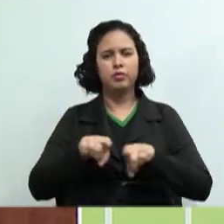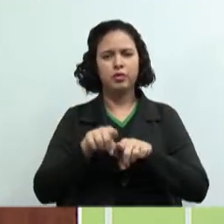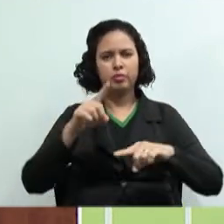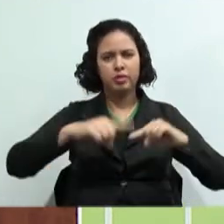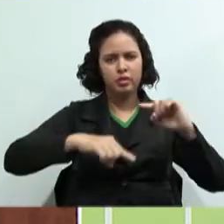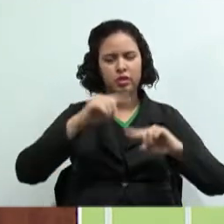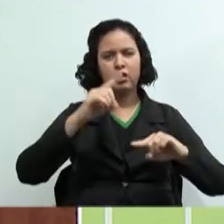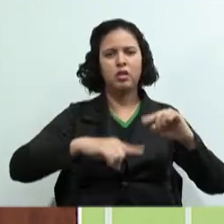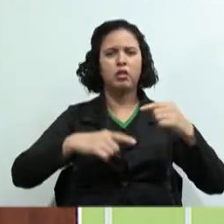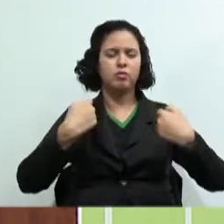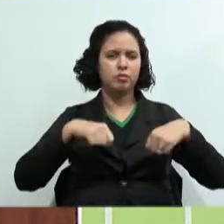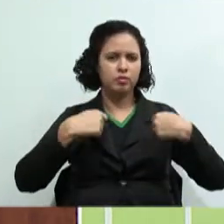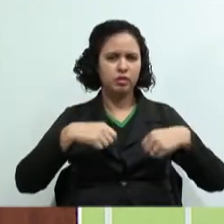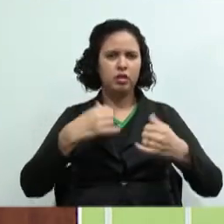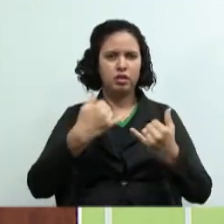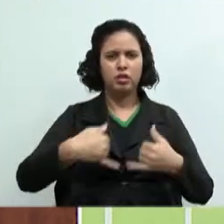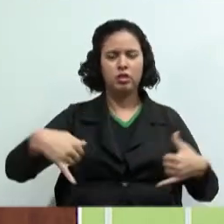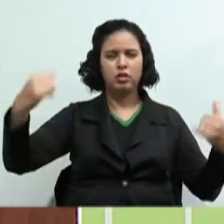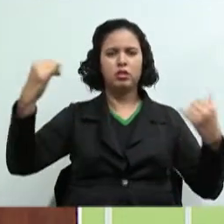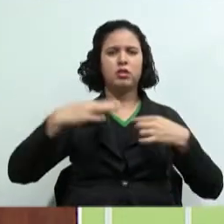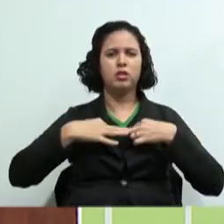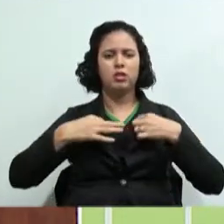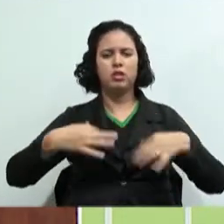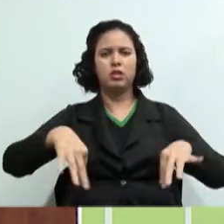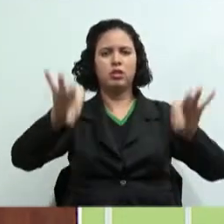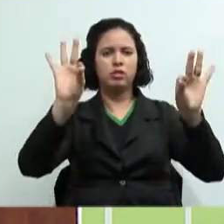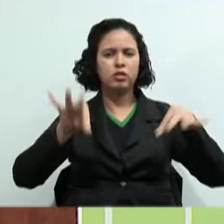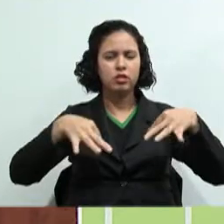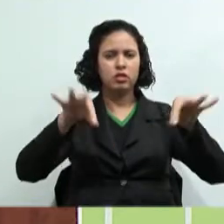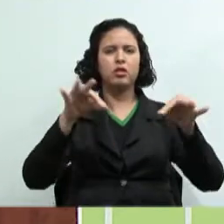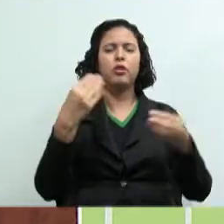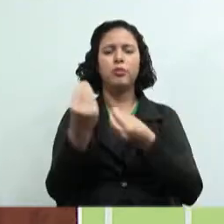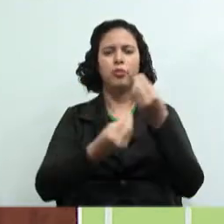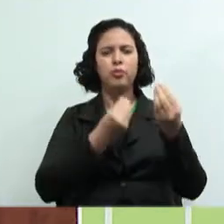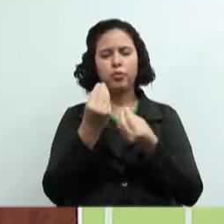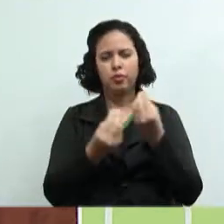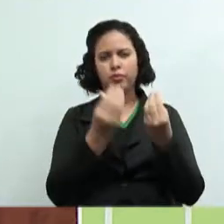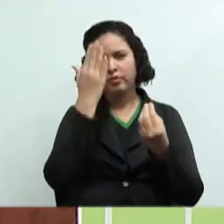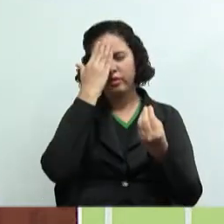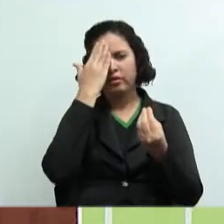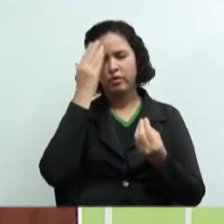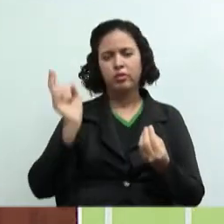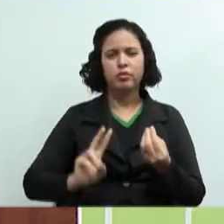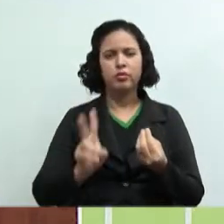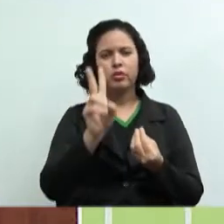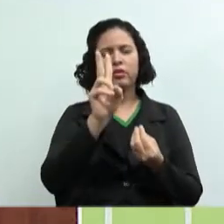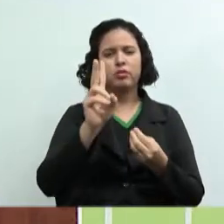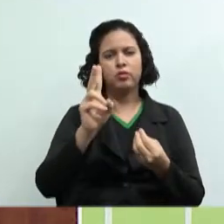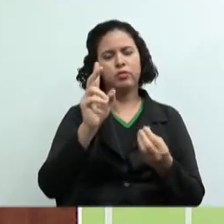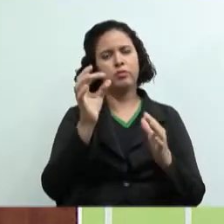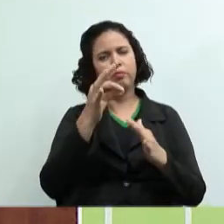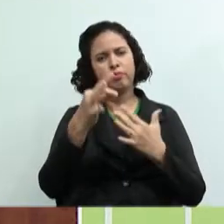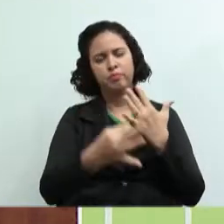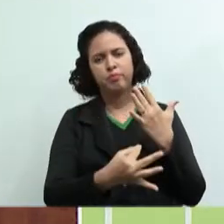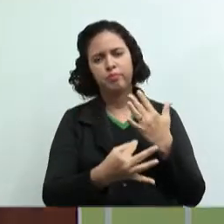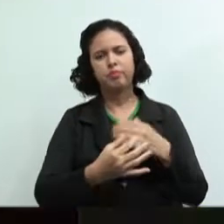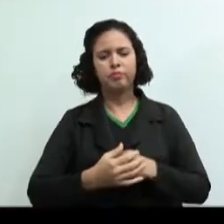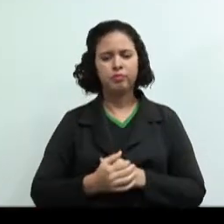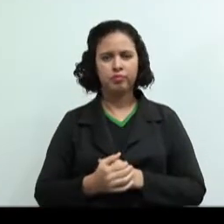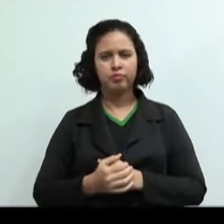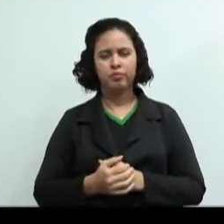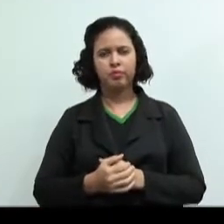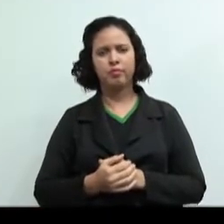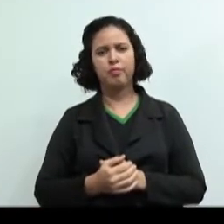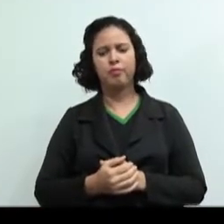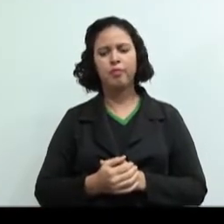Tecido, linha, dentre outros. Como era, como ele mesurava o valor desses itens? Continuando lá nos slides.